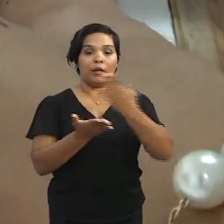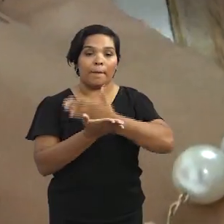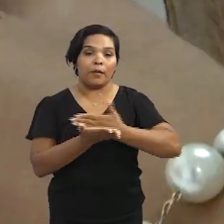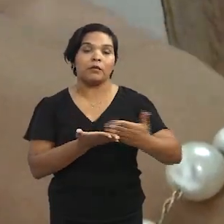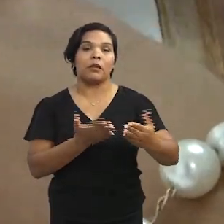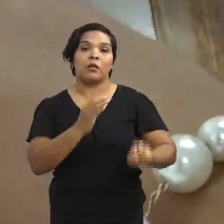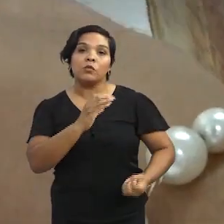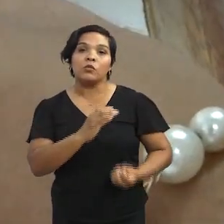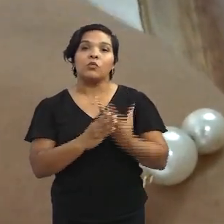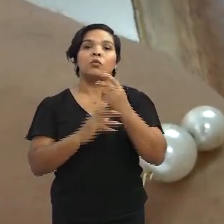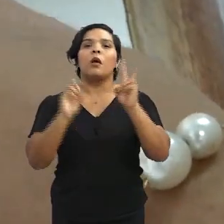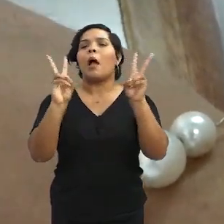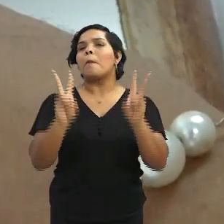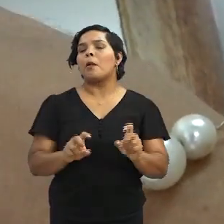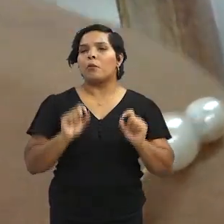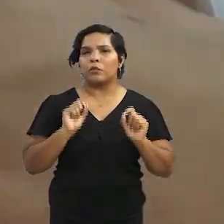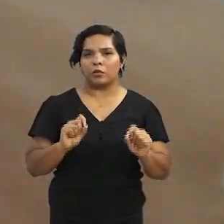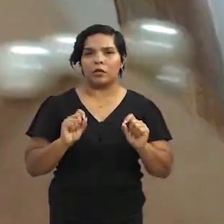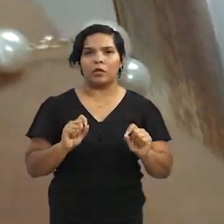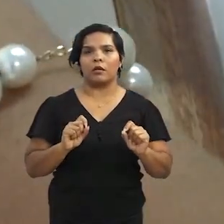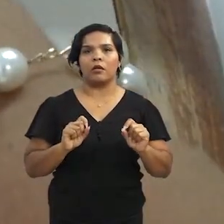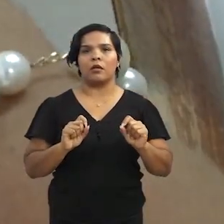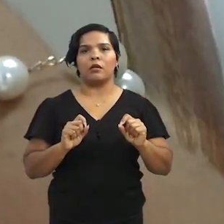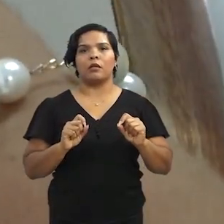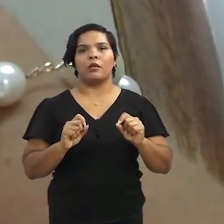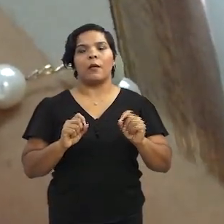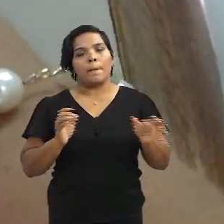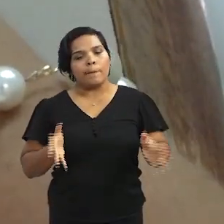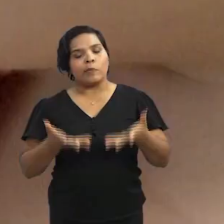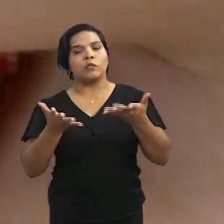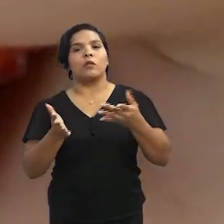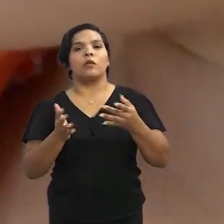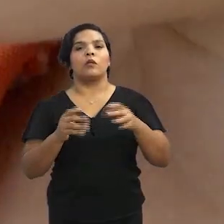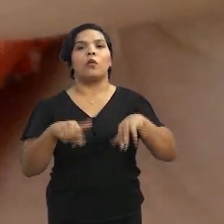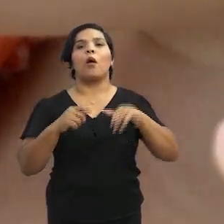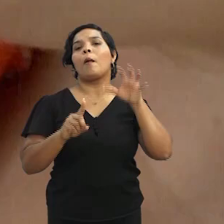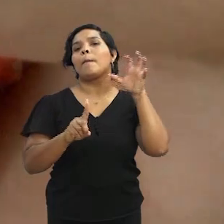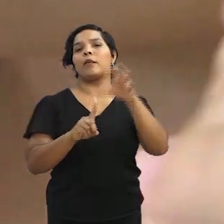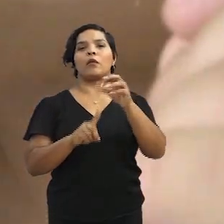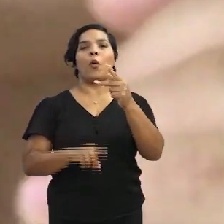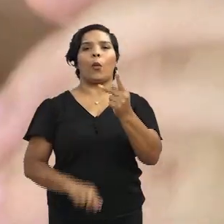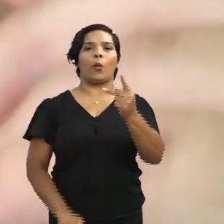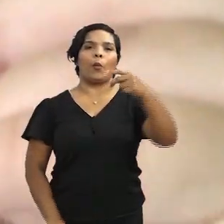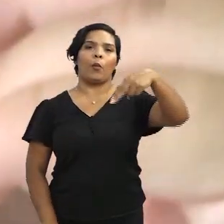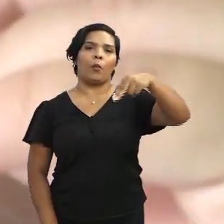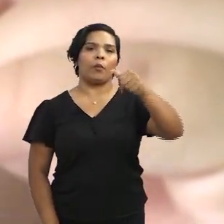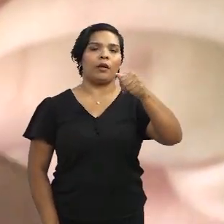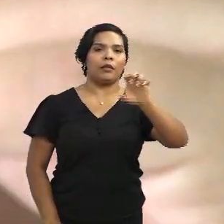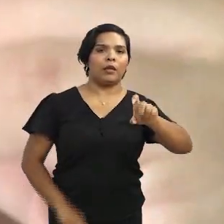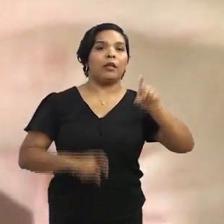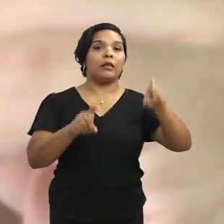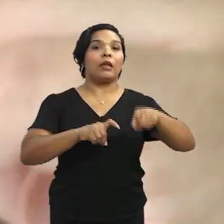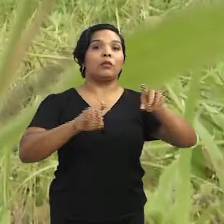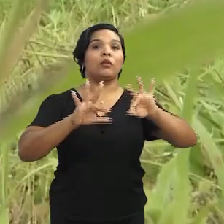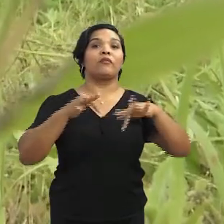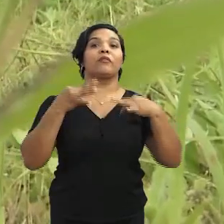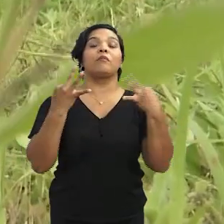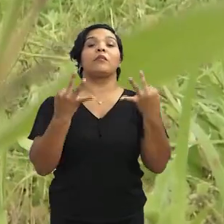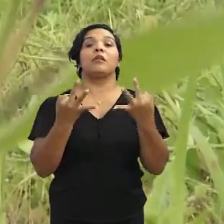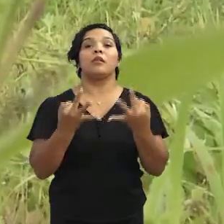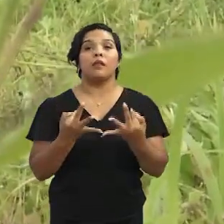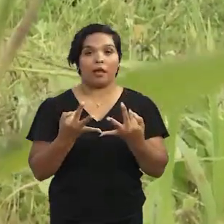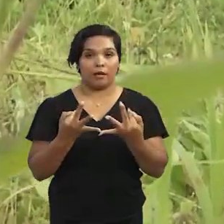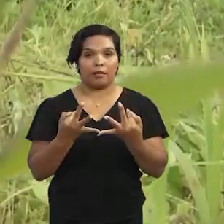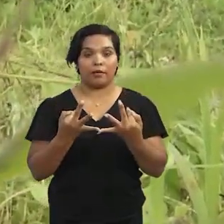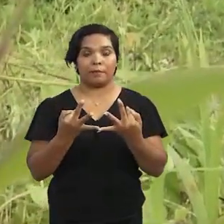Então, a partir daí surge um questionamento, que foi o que mostrou a pesquisa. Qual o impacto que o PNAE tem na agricultura